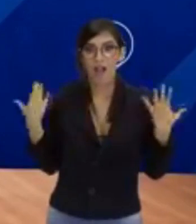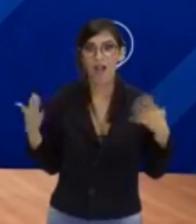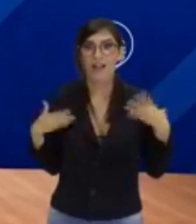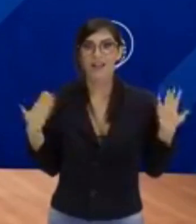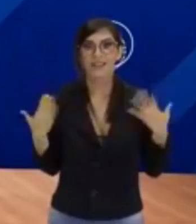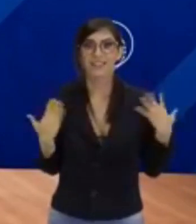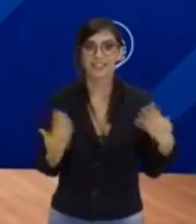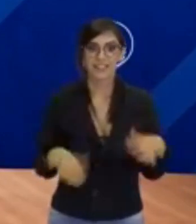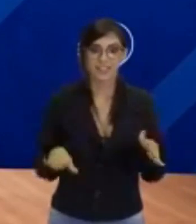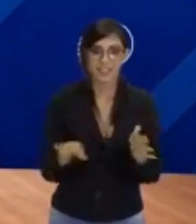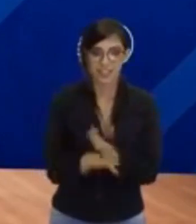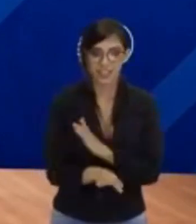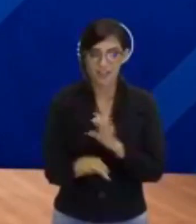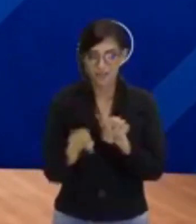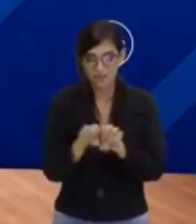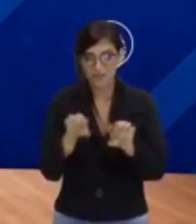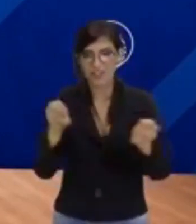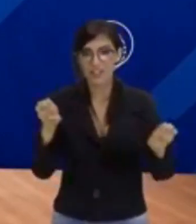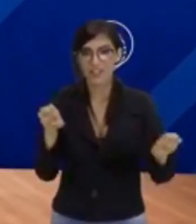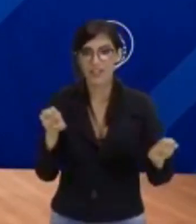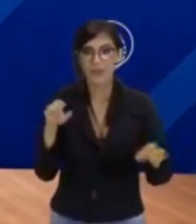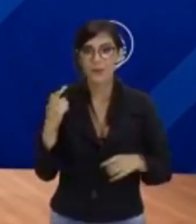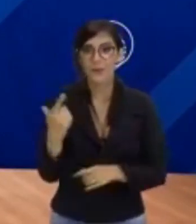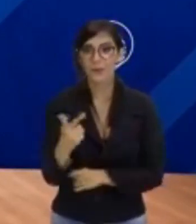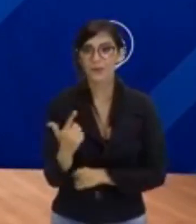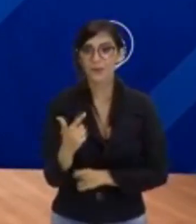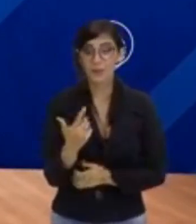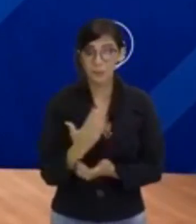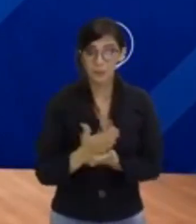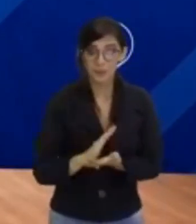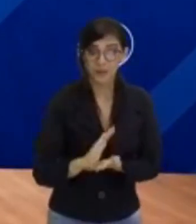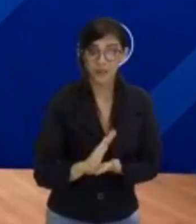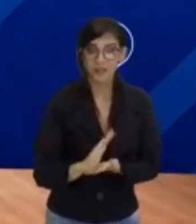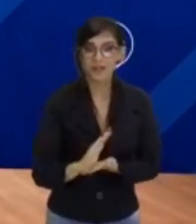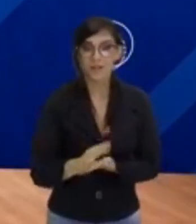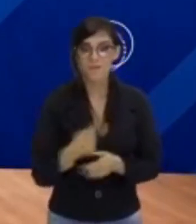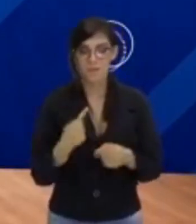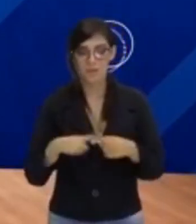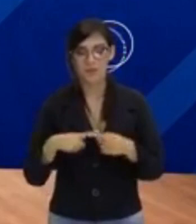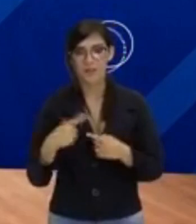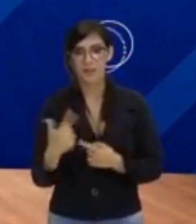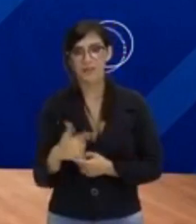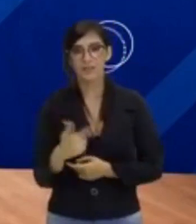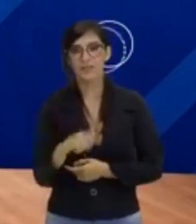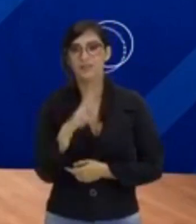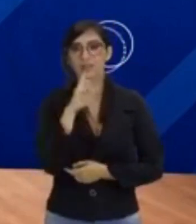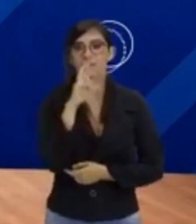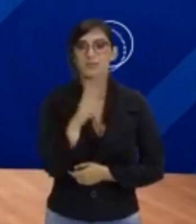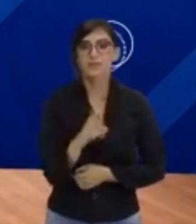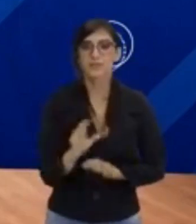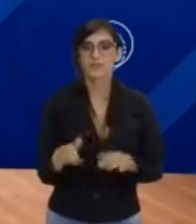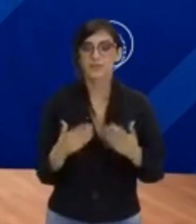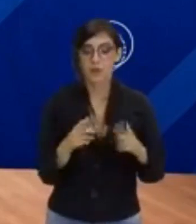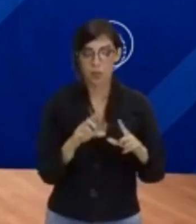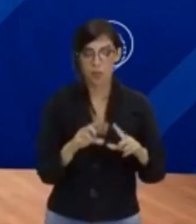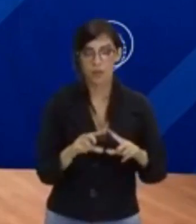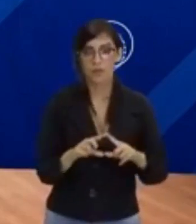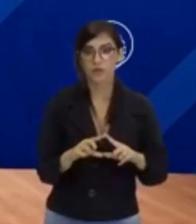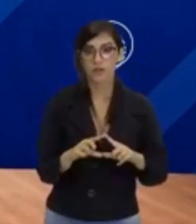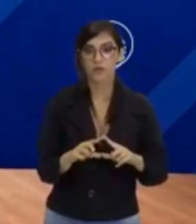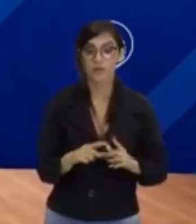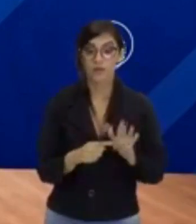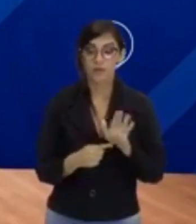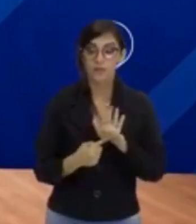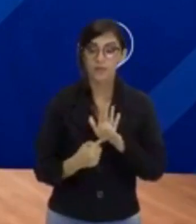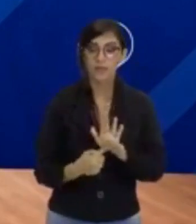chegava numa equação dessa e via que não preciso nem continuar porque não tem resposta. Entendeu? Então, o delta, ele vai te definir